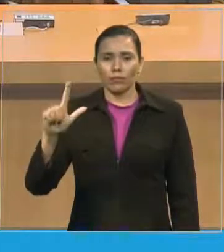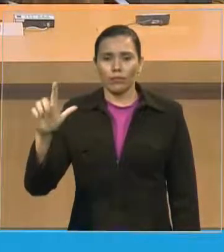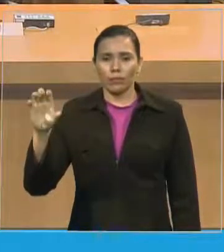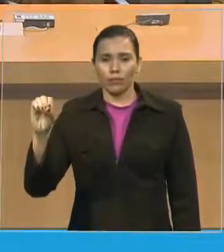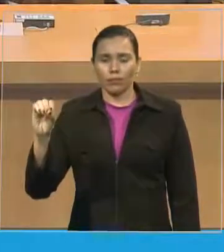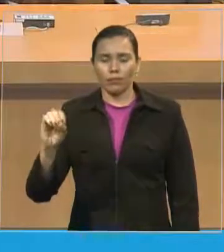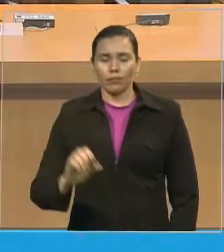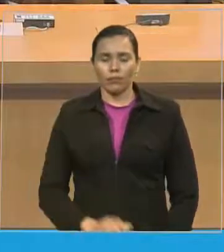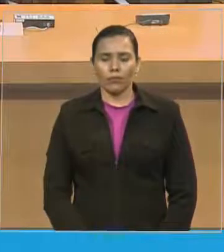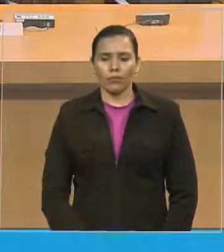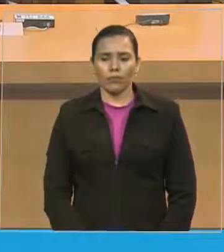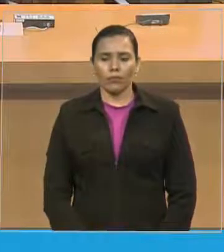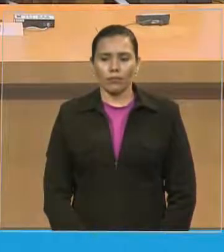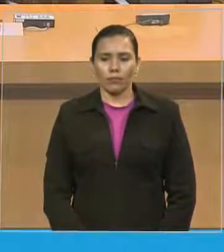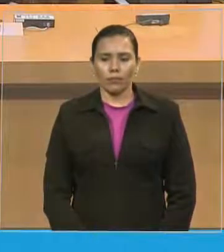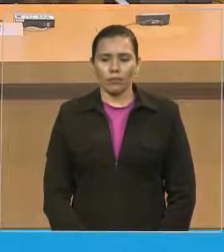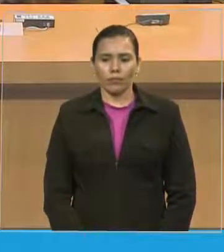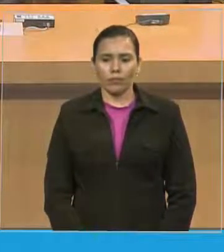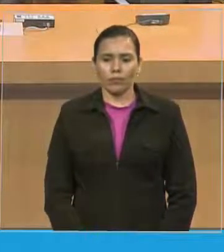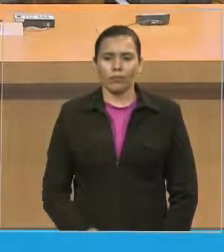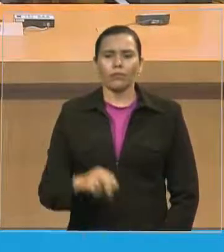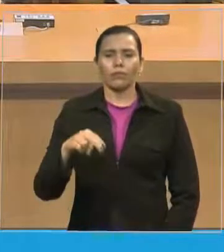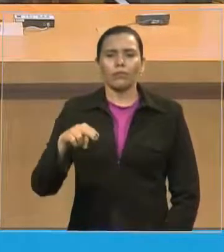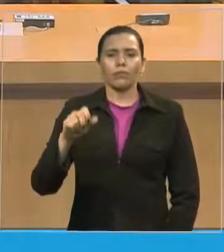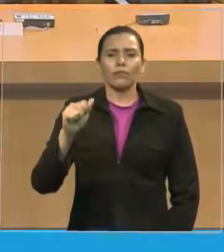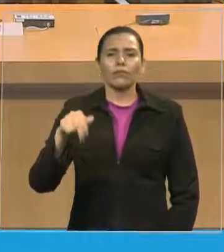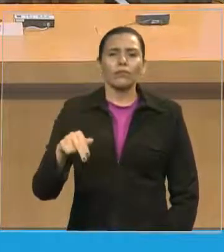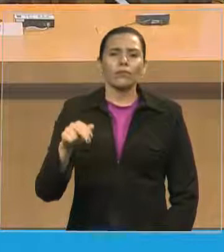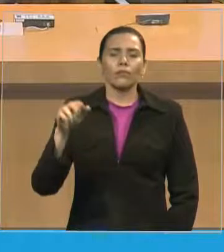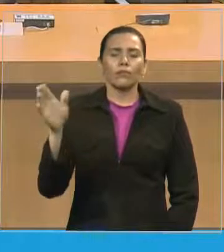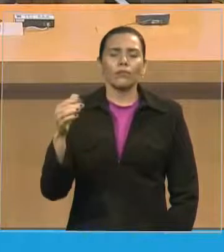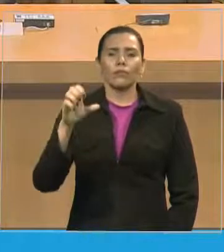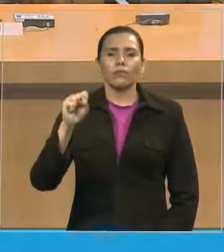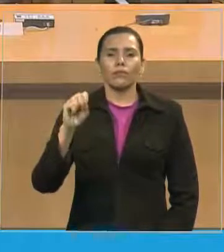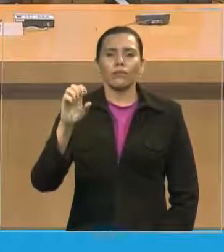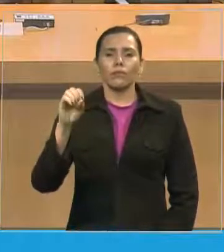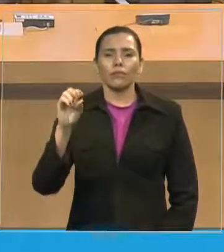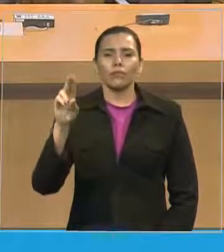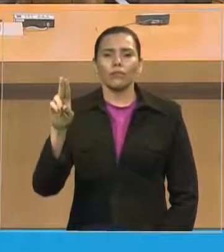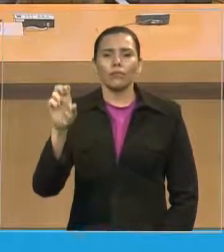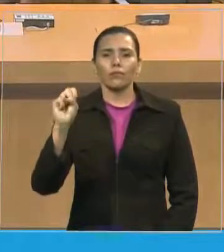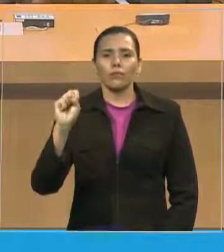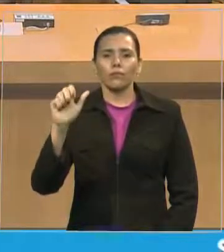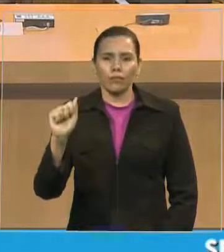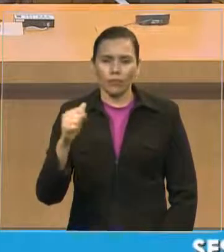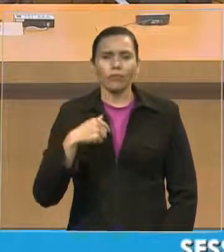Nã Sousa, compor a mesa, querido.